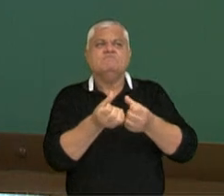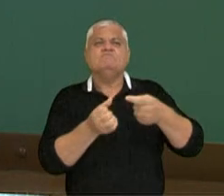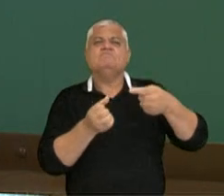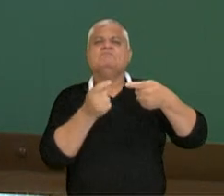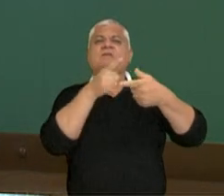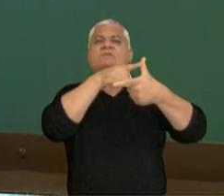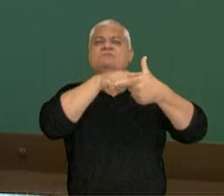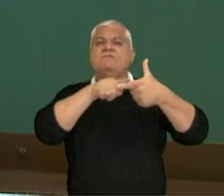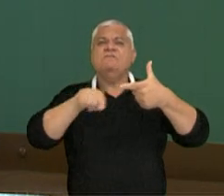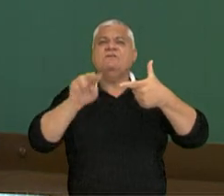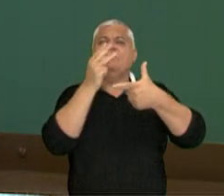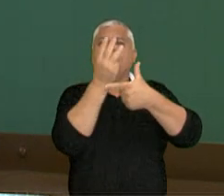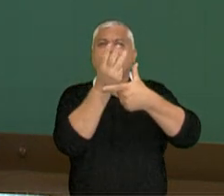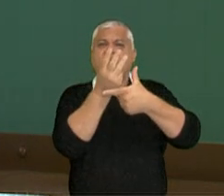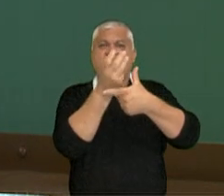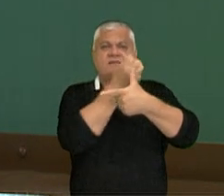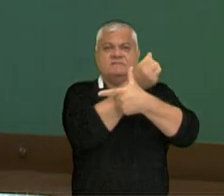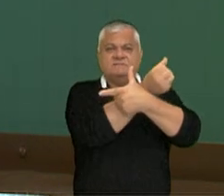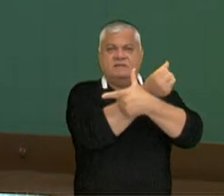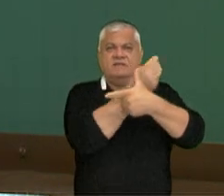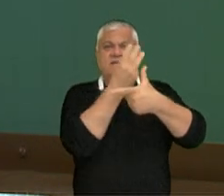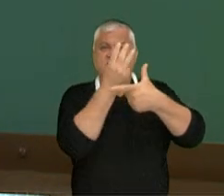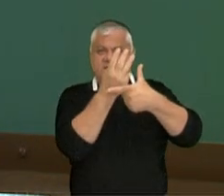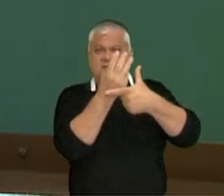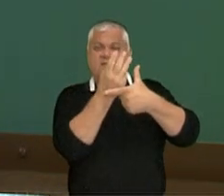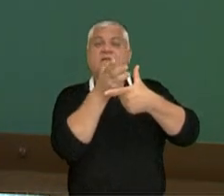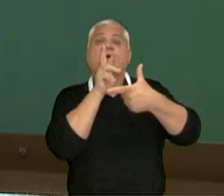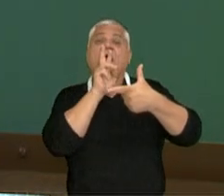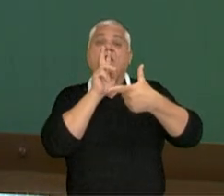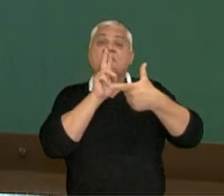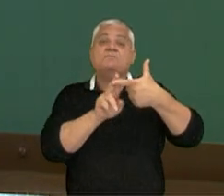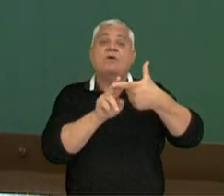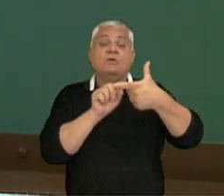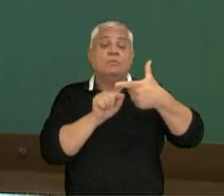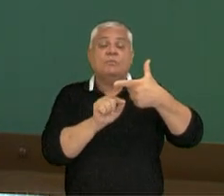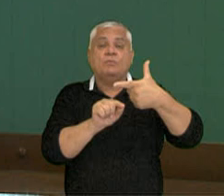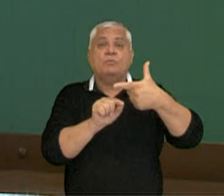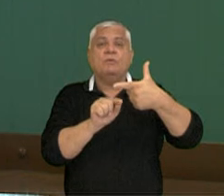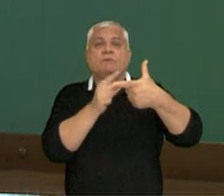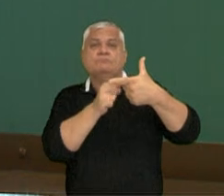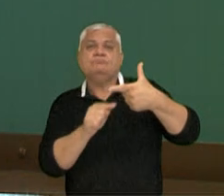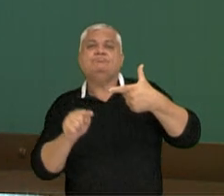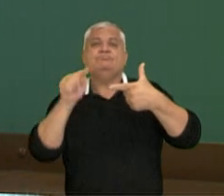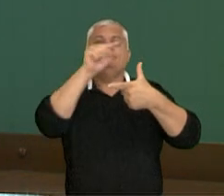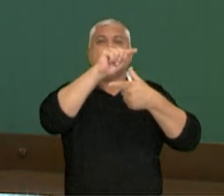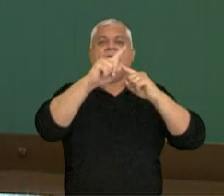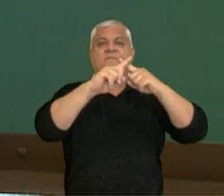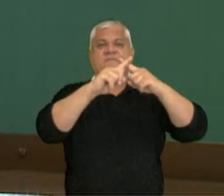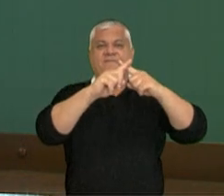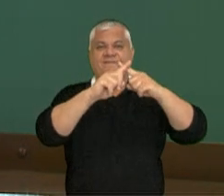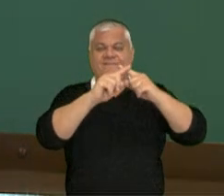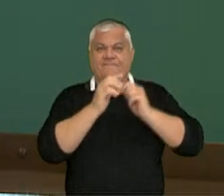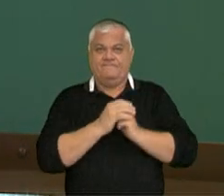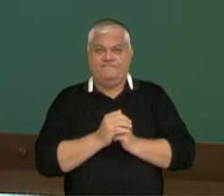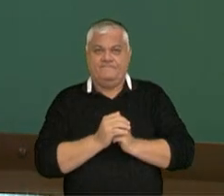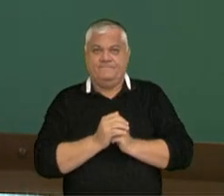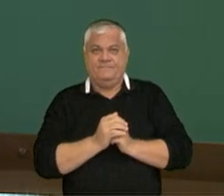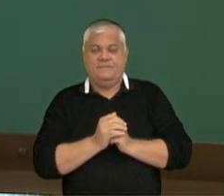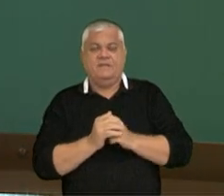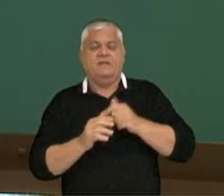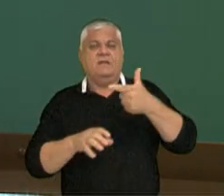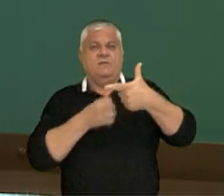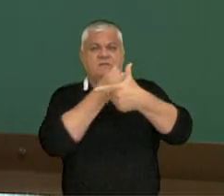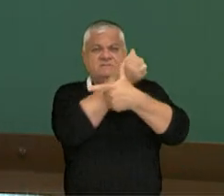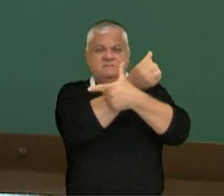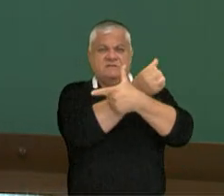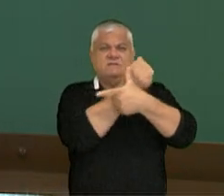dividir pela parte de baixo e o resultado que deu aqui, eu multiplico pela parte de cima, certo? 6